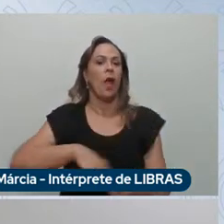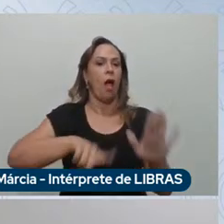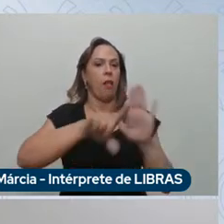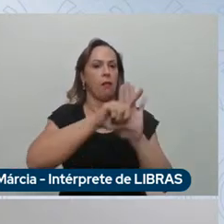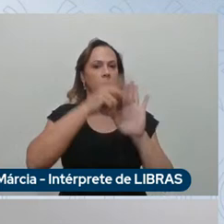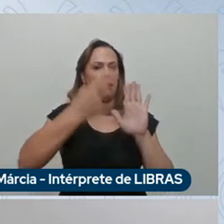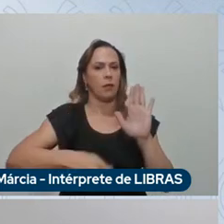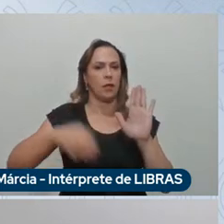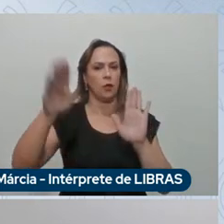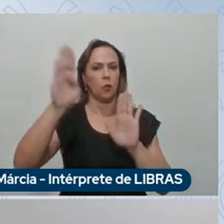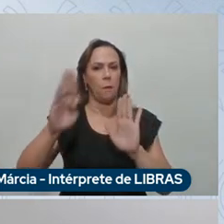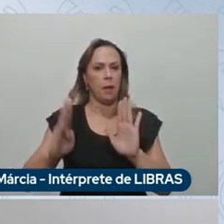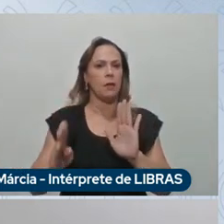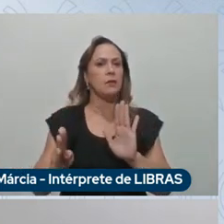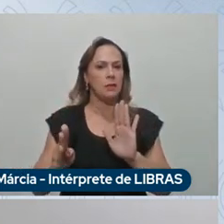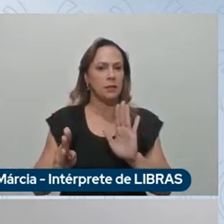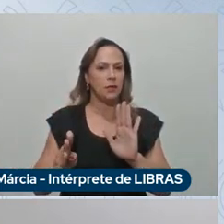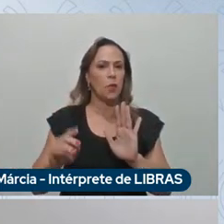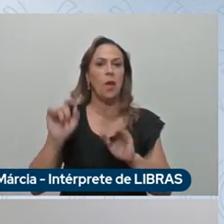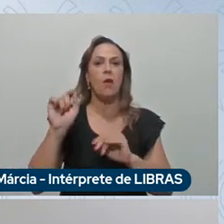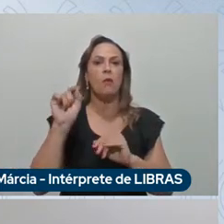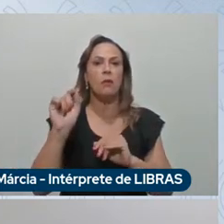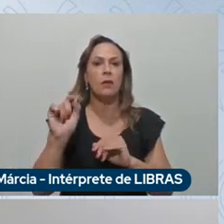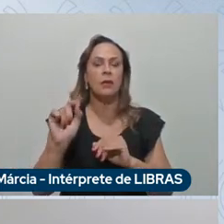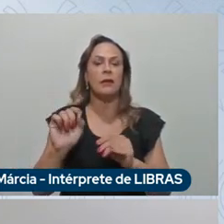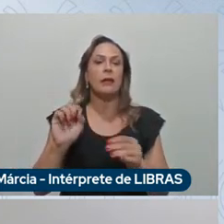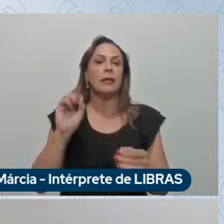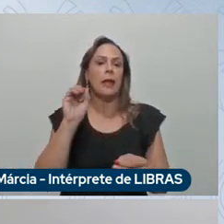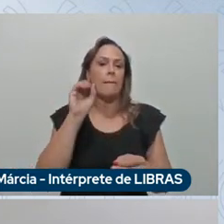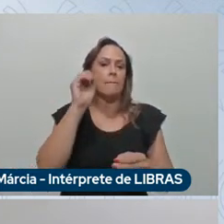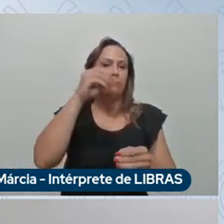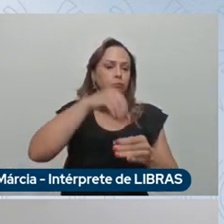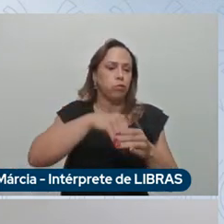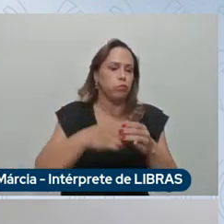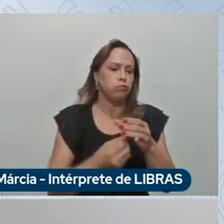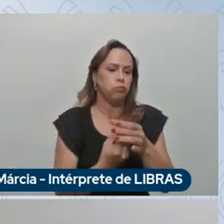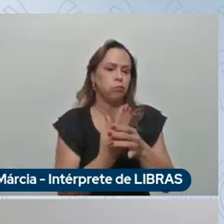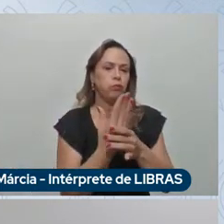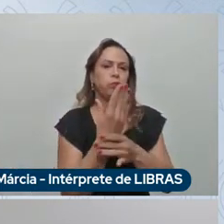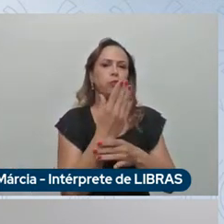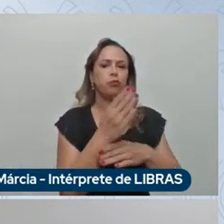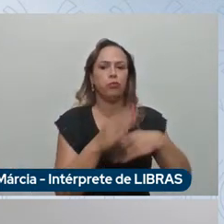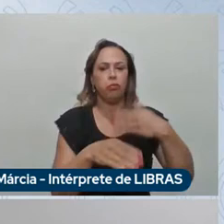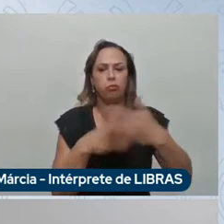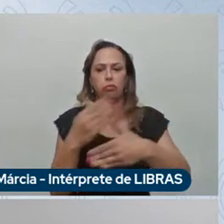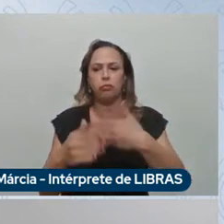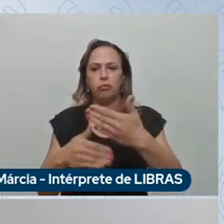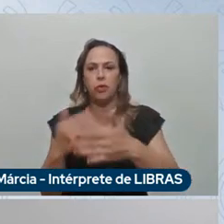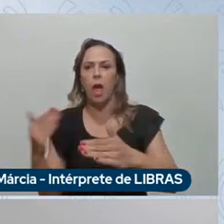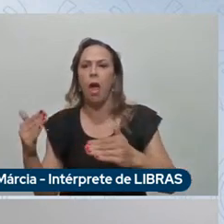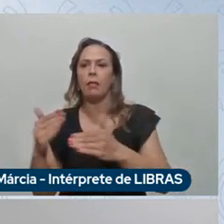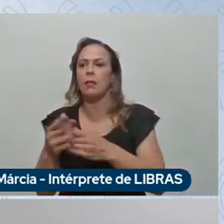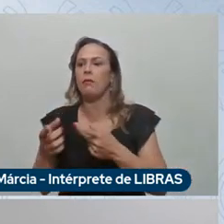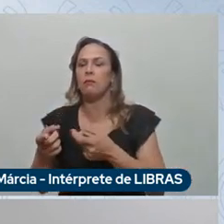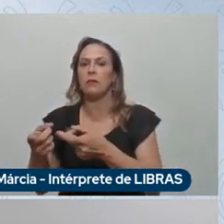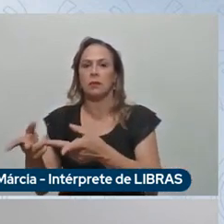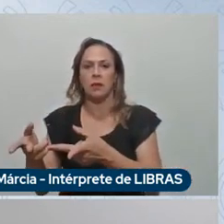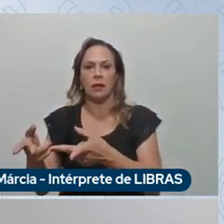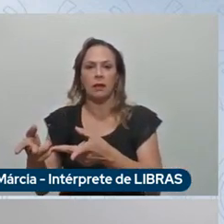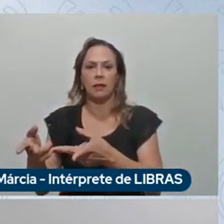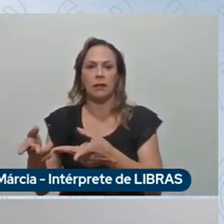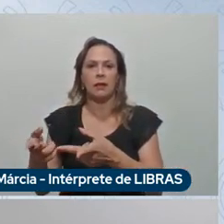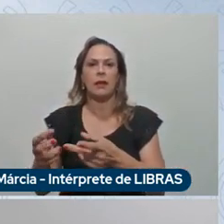well ou seja do plantio até a roda ele tem uma equação de emissões de CO2 quase